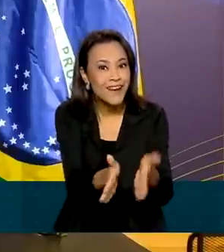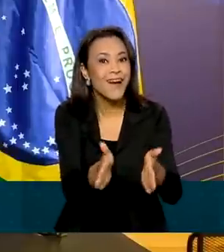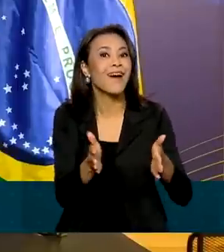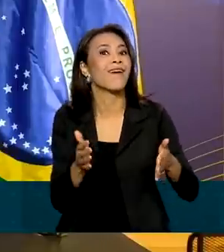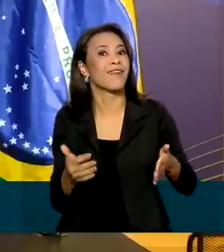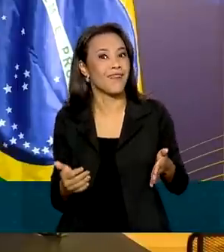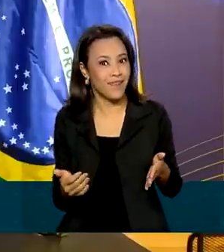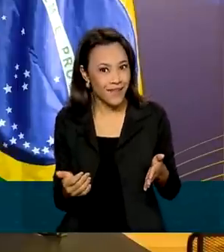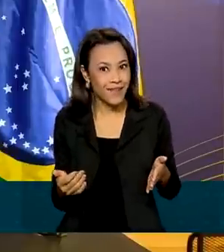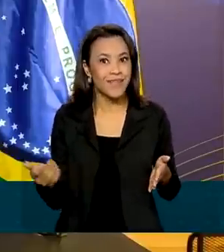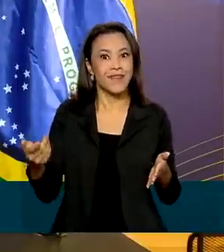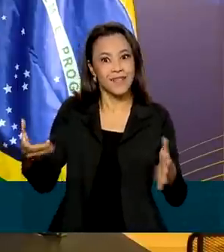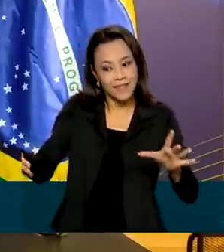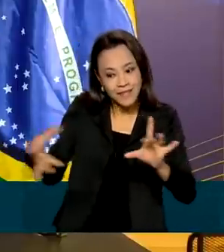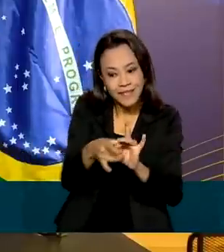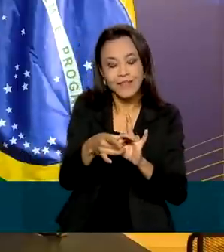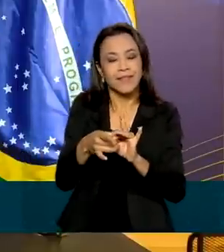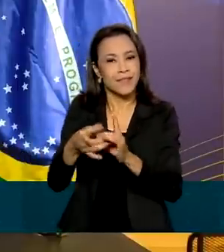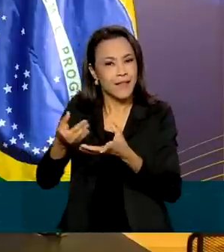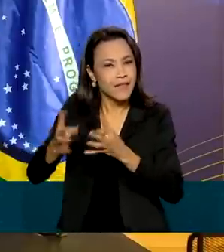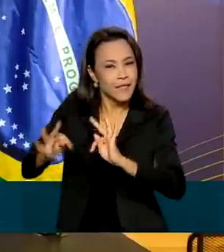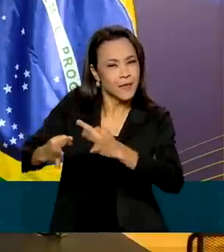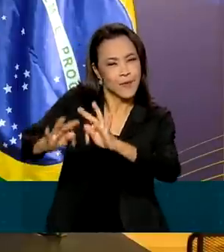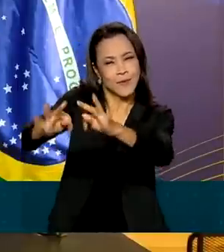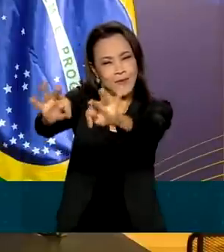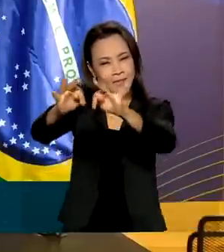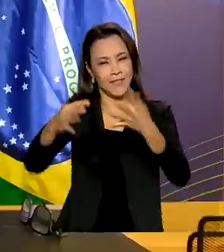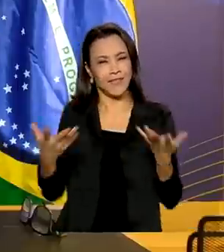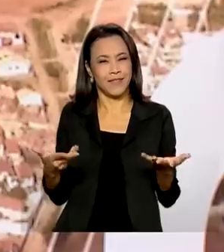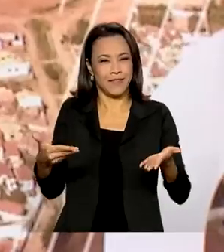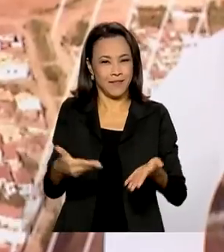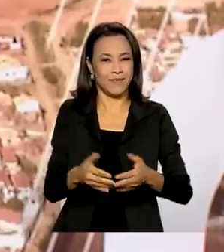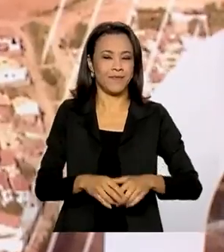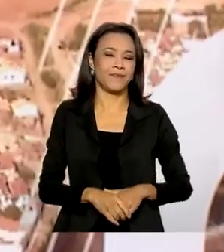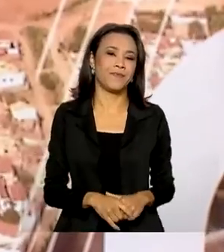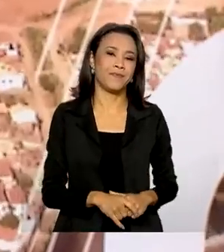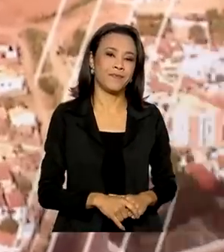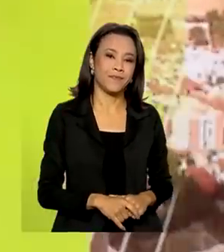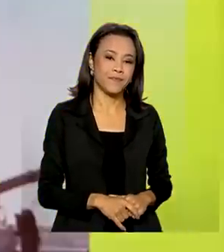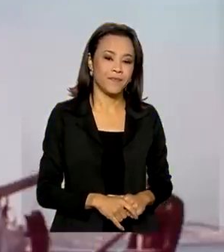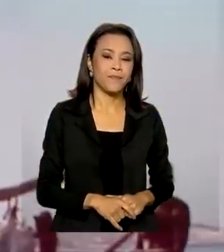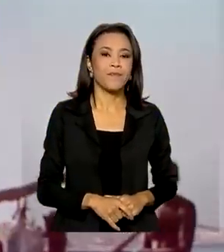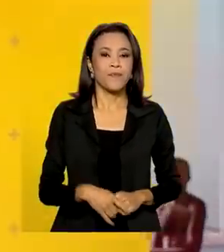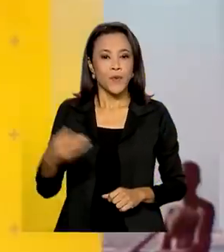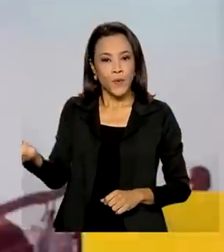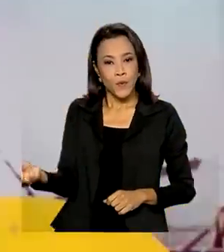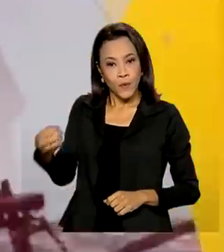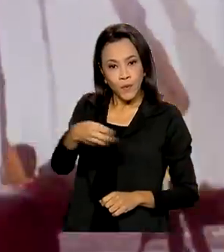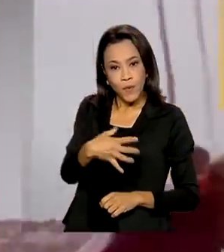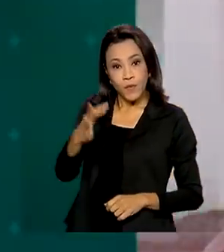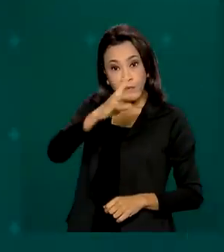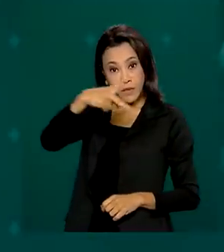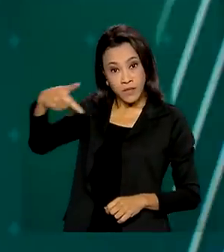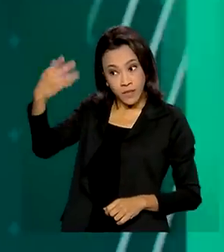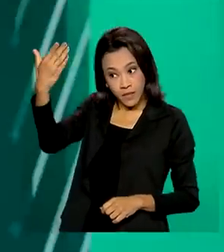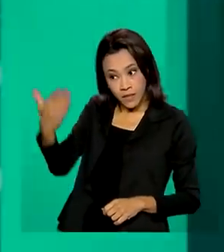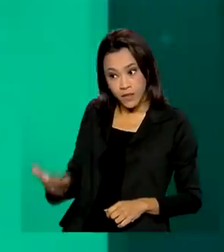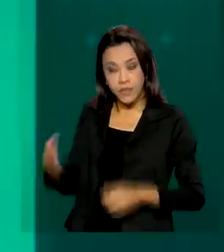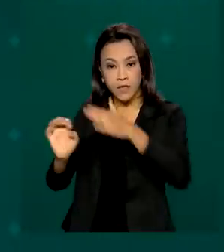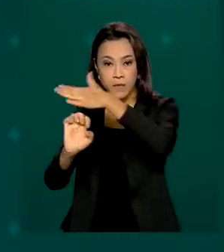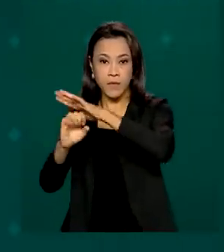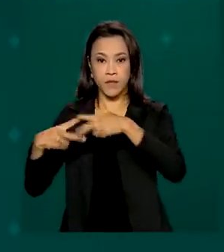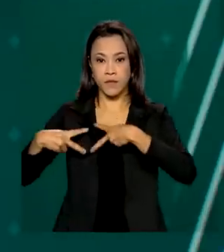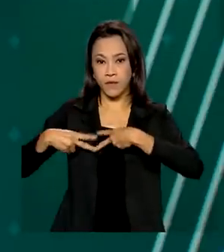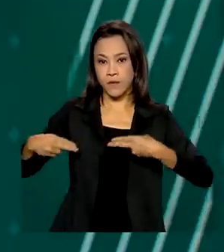na economia digital e vire um grande hub de inovação. O novo presidente da Petrobras, Caio